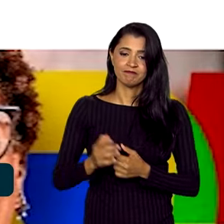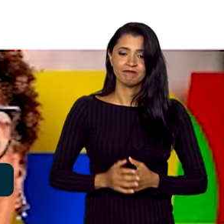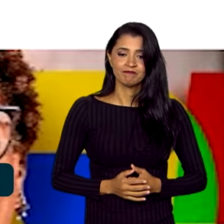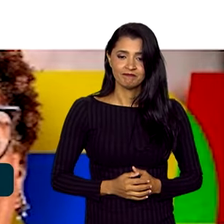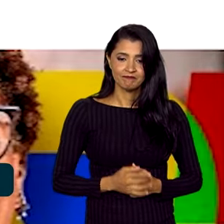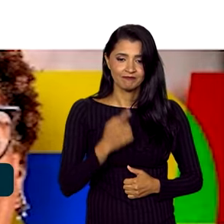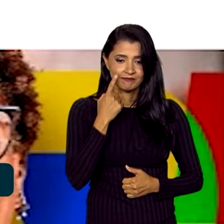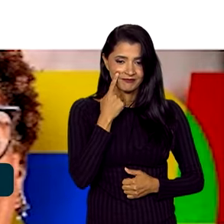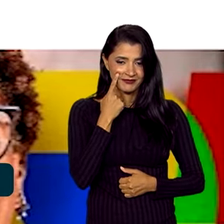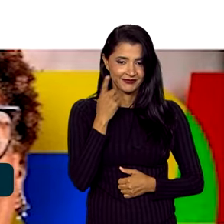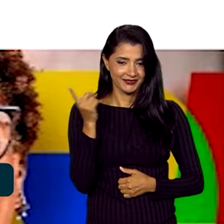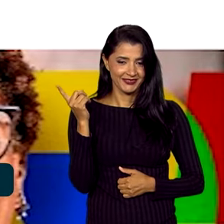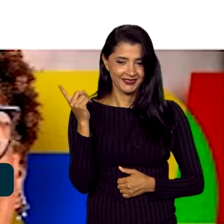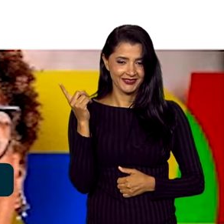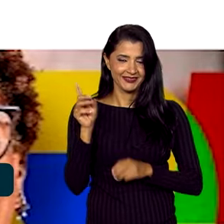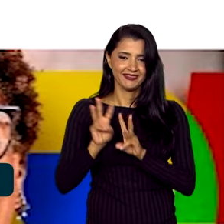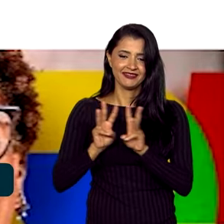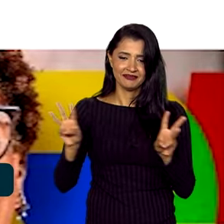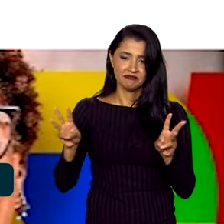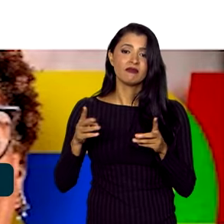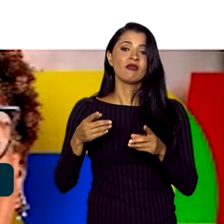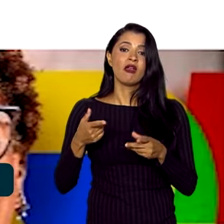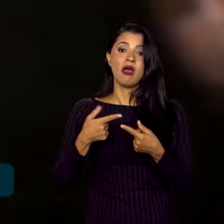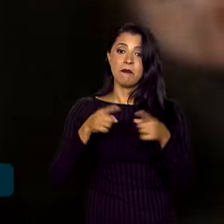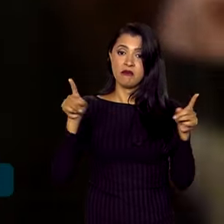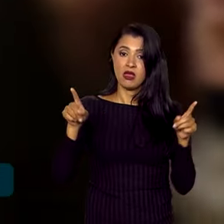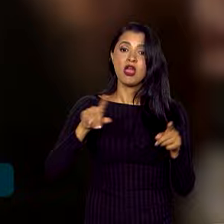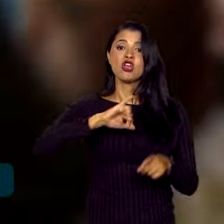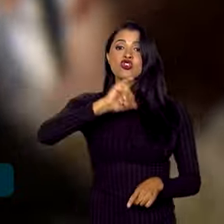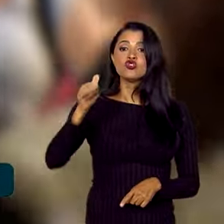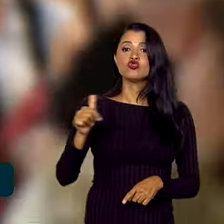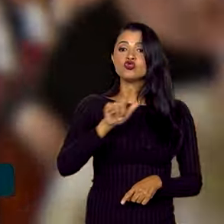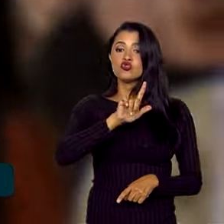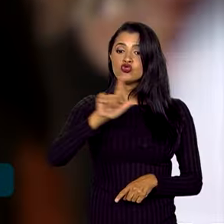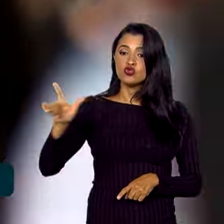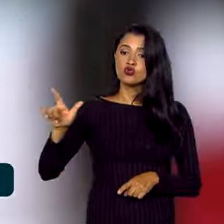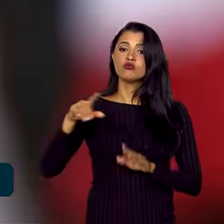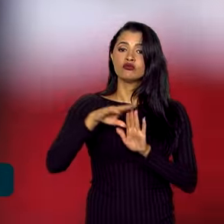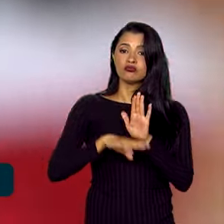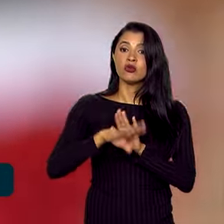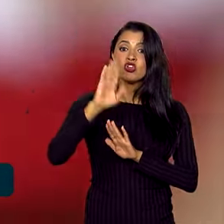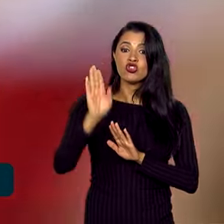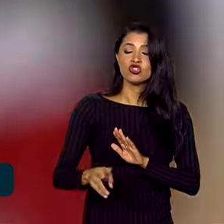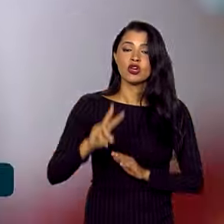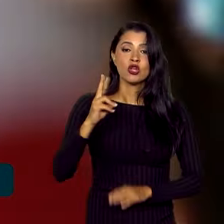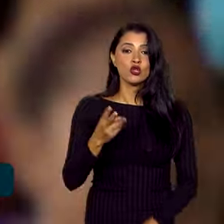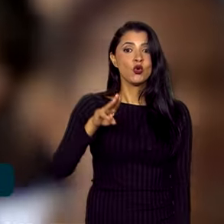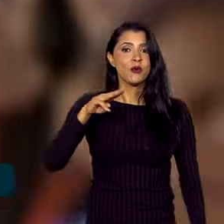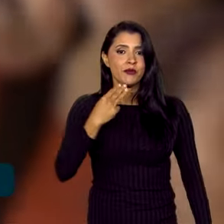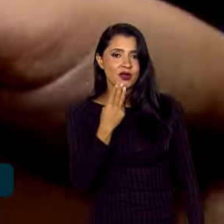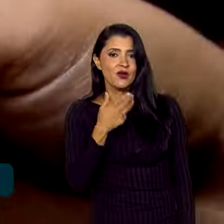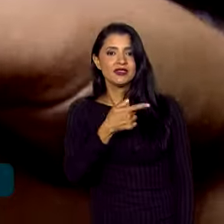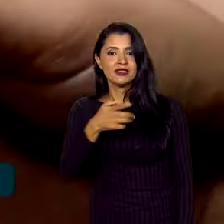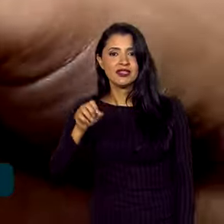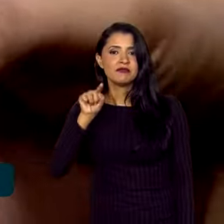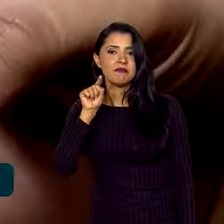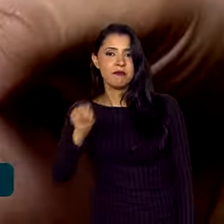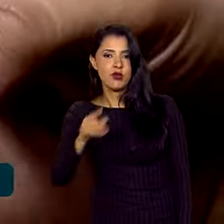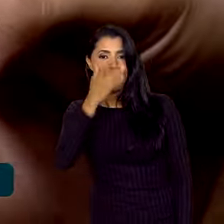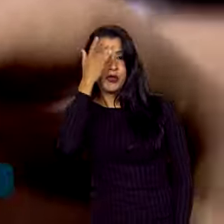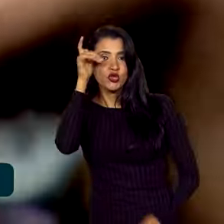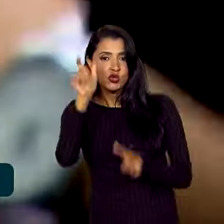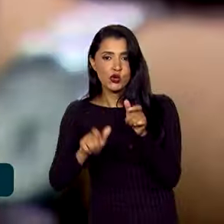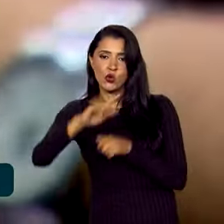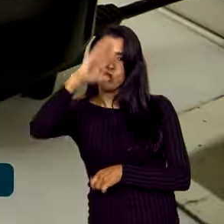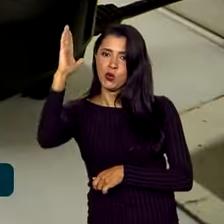.br. Lançado em julho, o programa já atendeu quase 2 milhões e 700 mil brasileiros, negociando